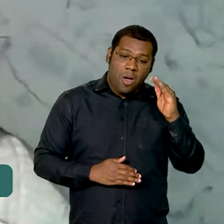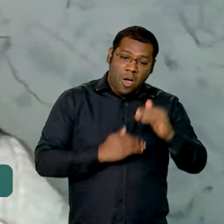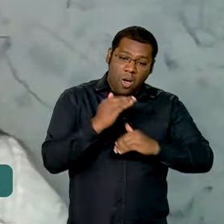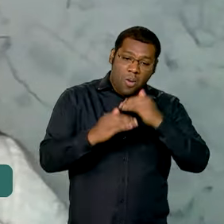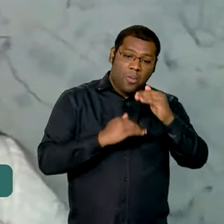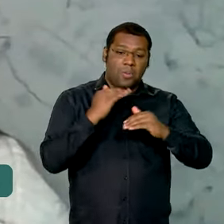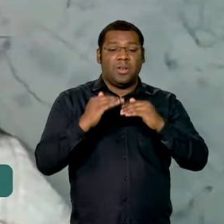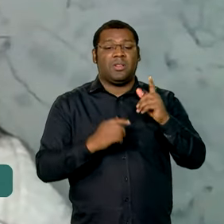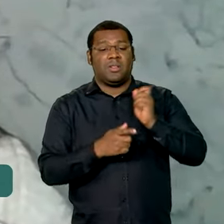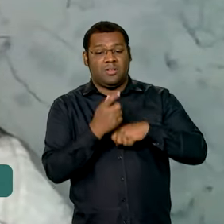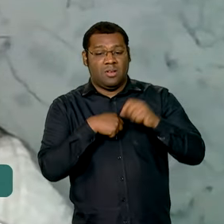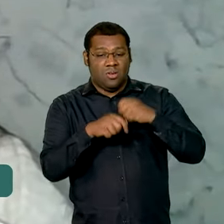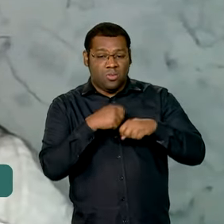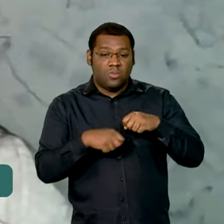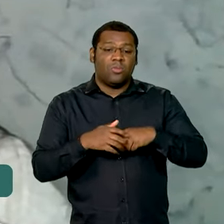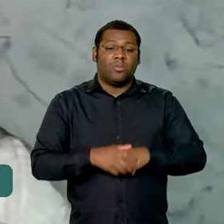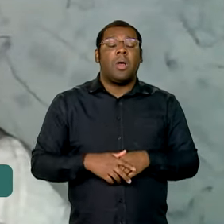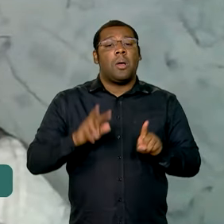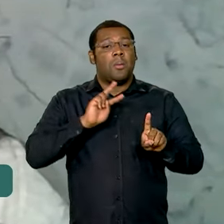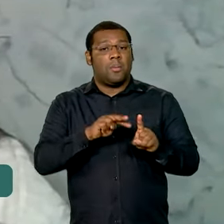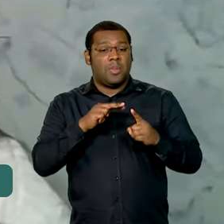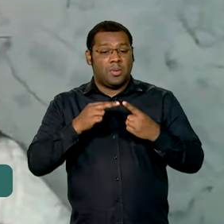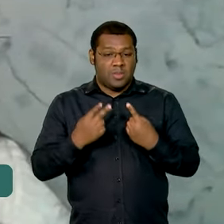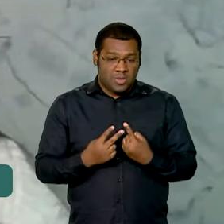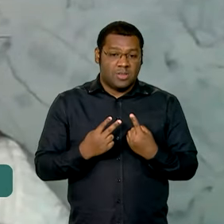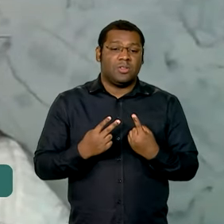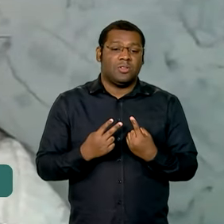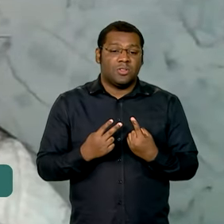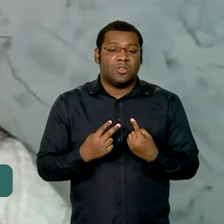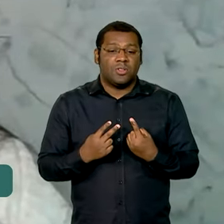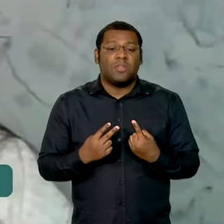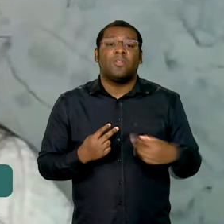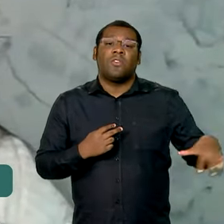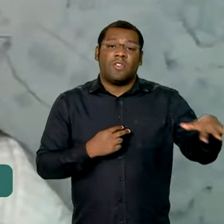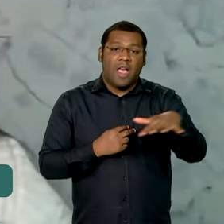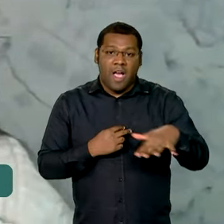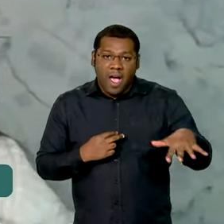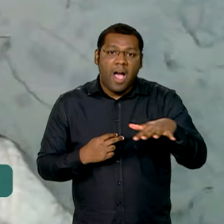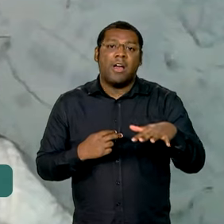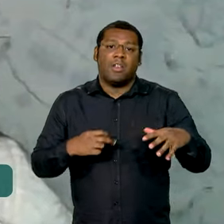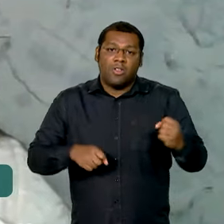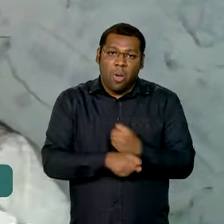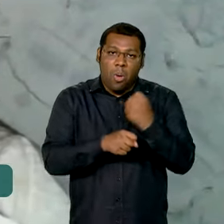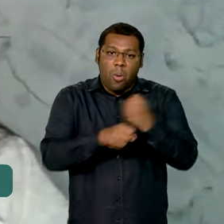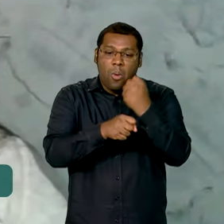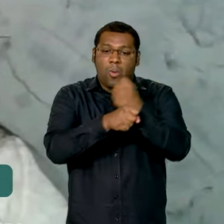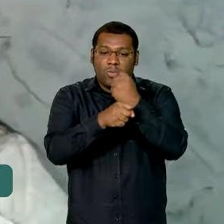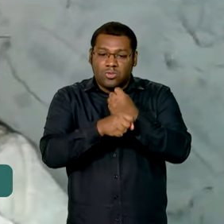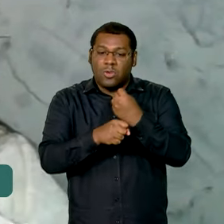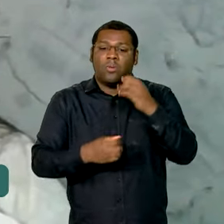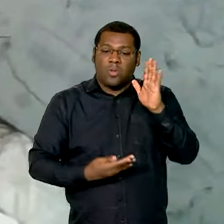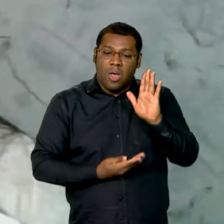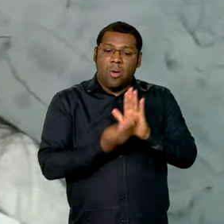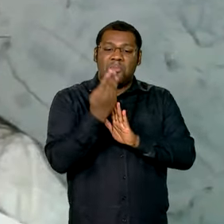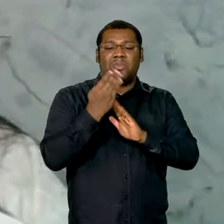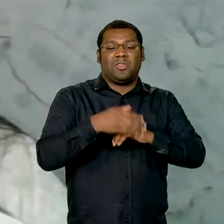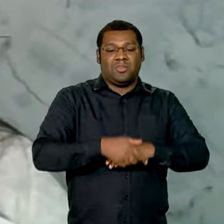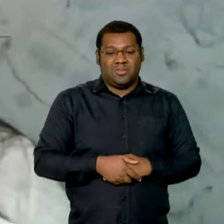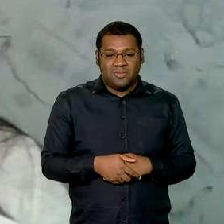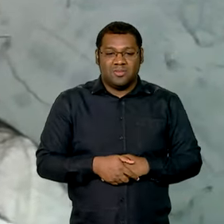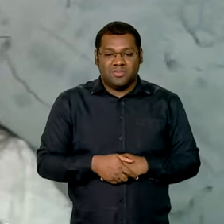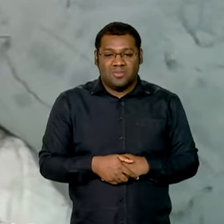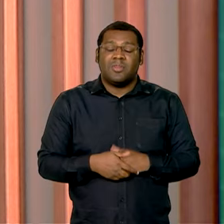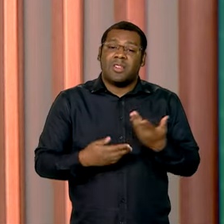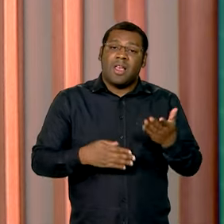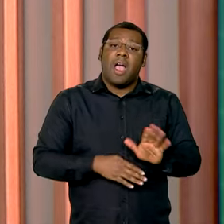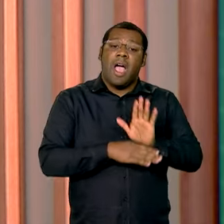vai crescer muito o nosso mercado, vai aumentar a nossa lucratividade. Mas, assim de tudo, a gente vai conseguir aprender esse